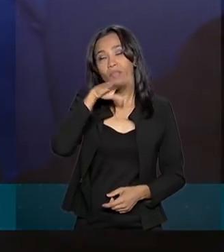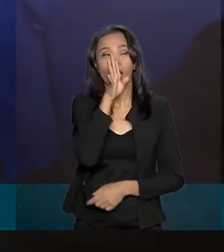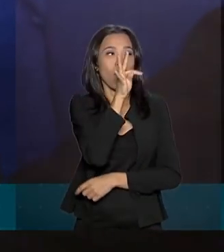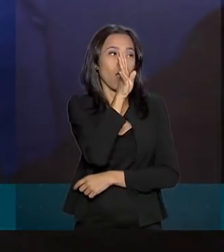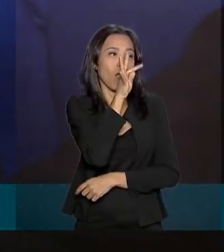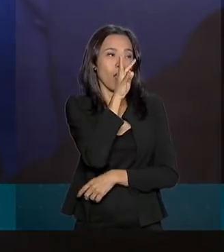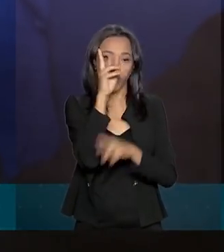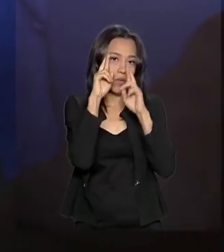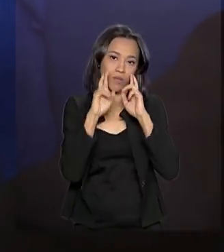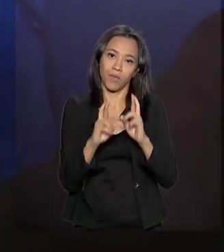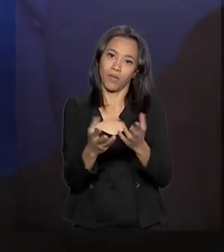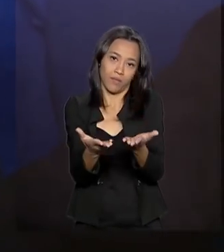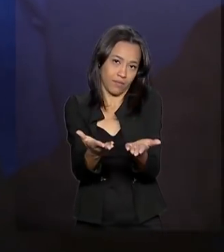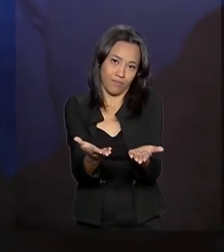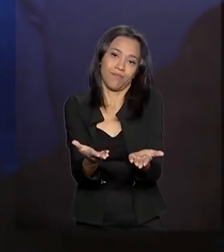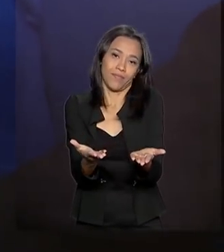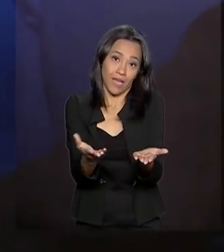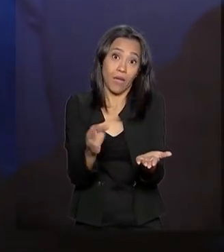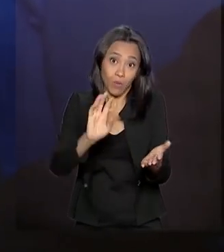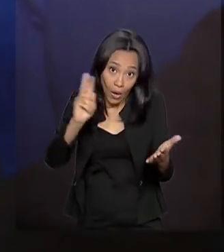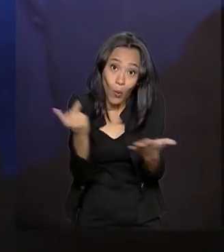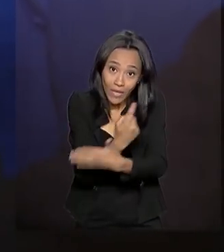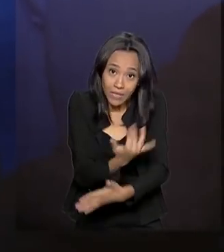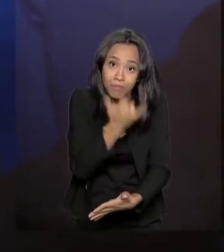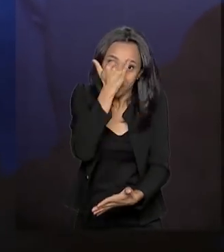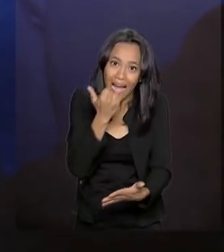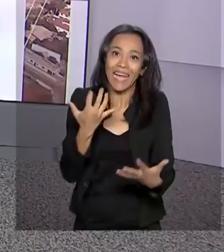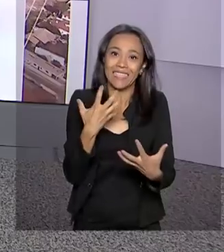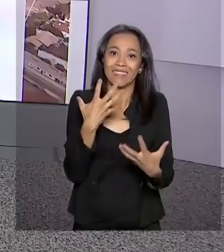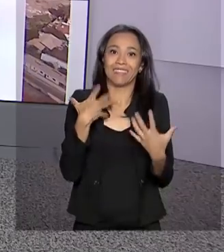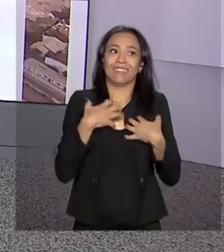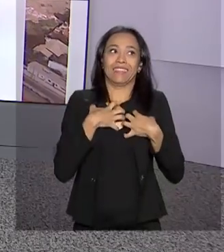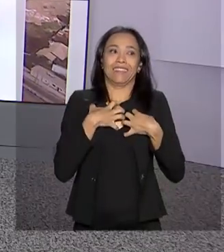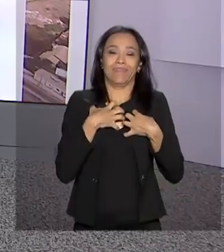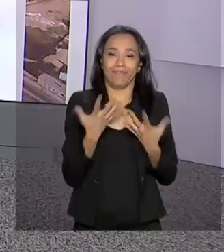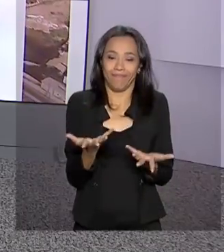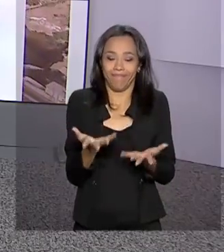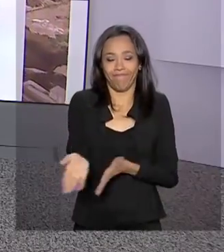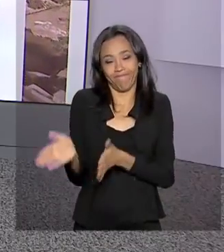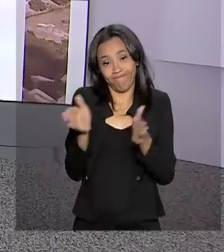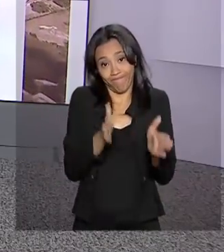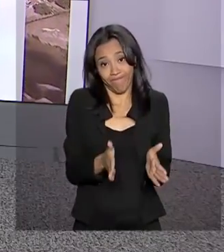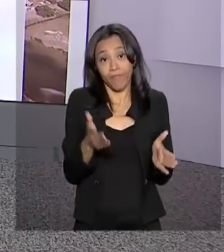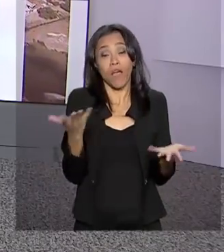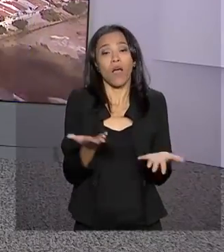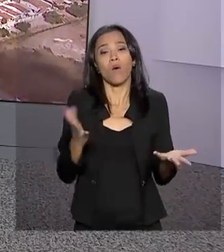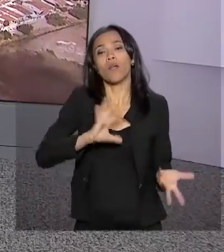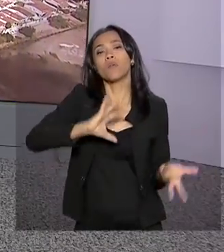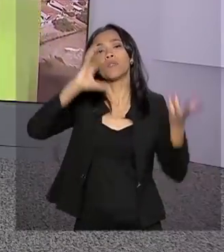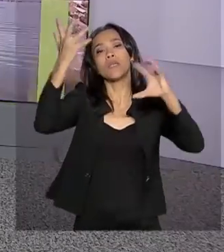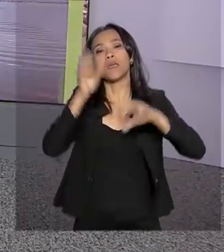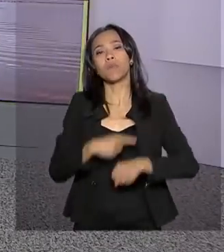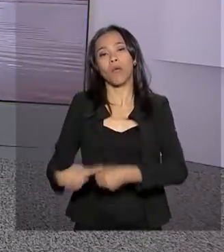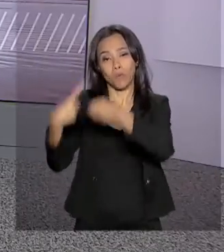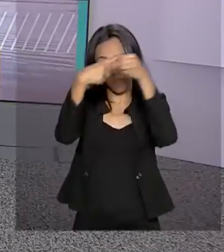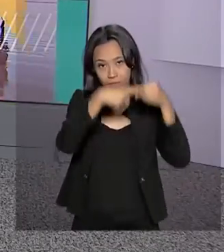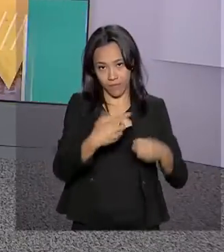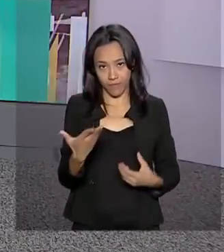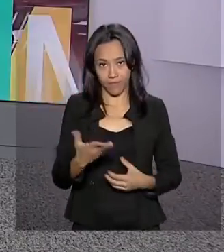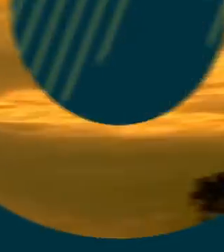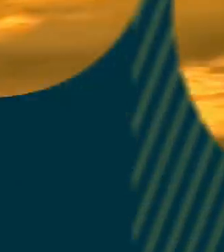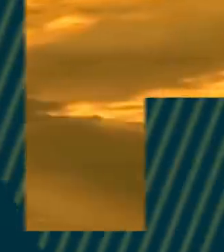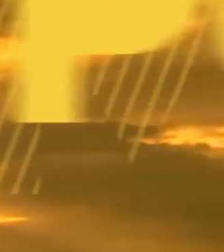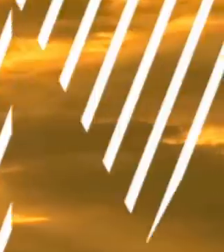mais grave. Acho que cinto é importante, né? Tanto em ônibus quanto em carro. Hora de saber como fica o tempo em algumas capitais.